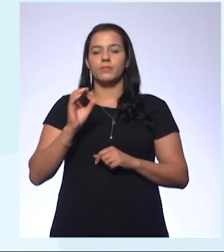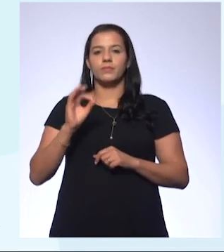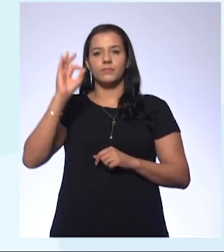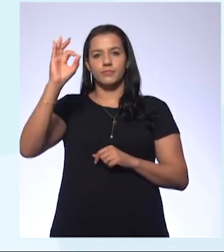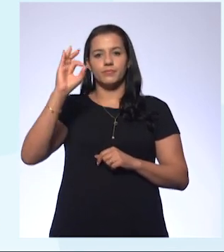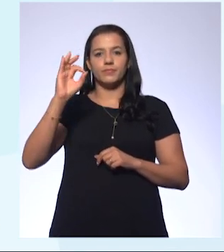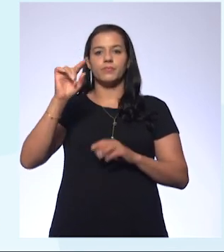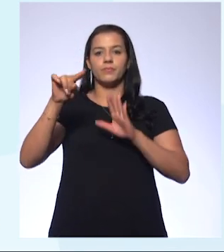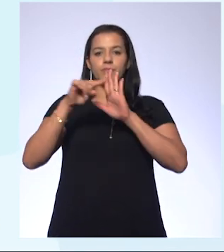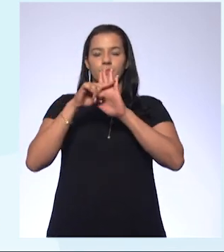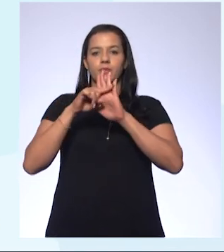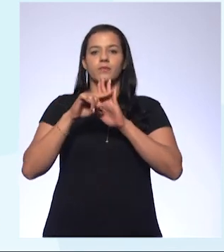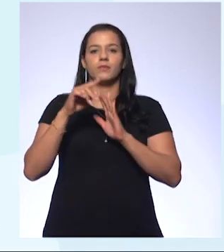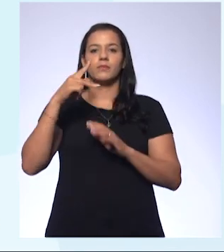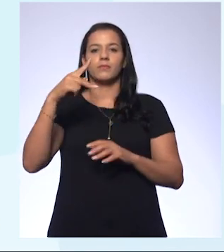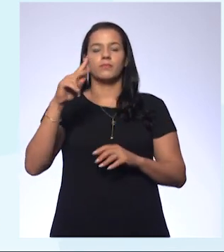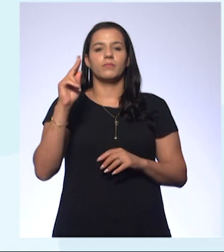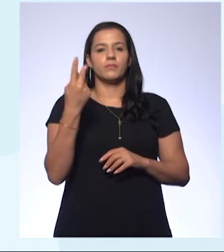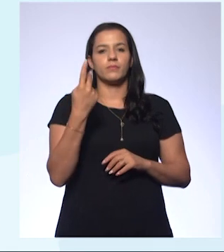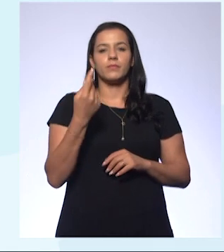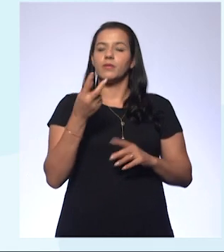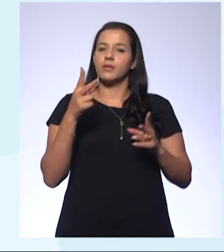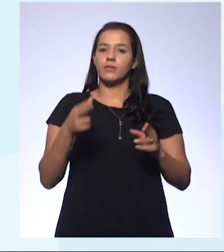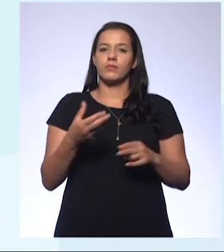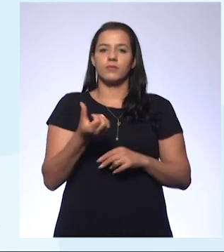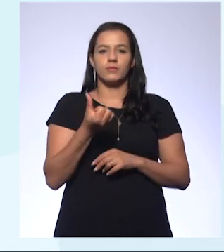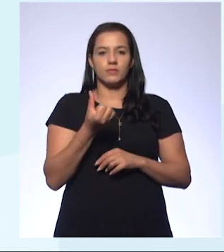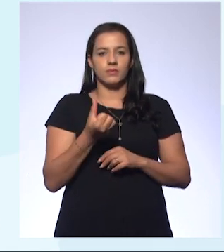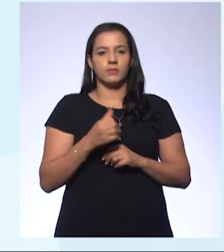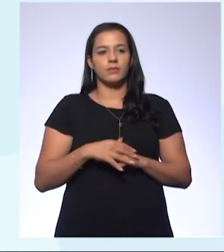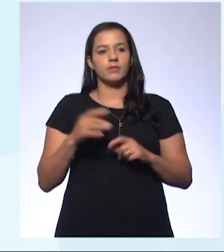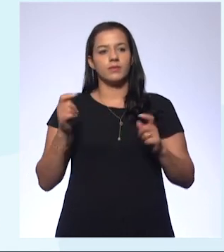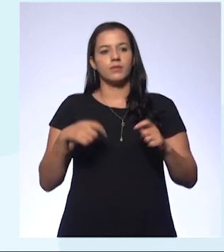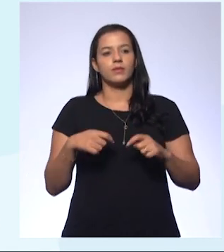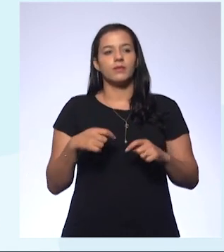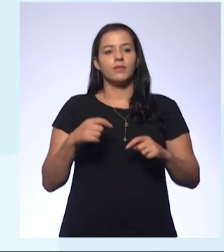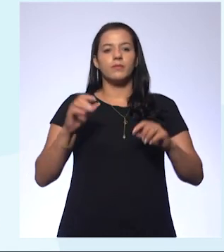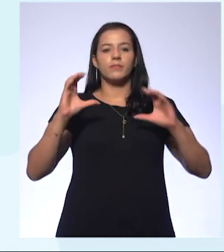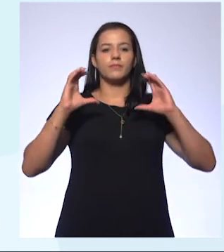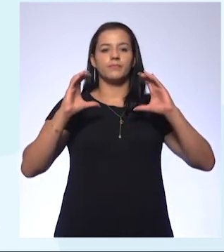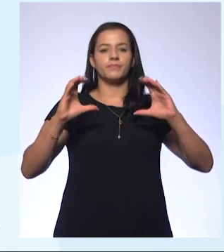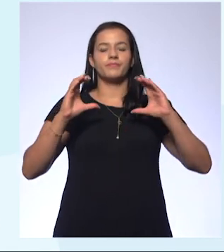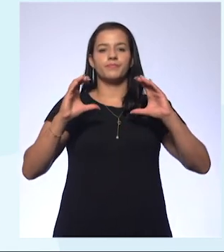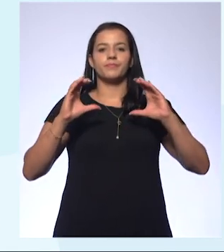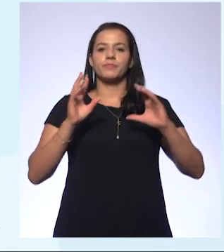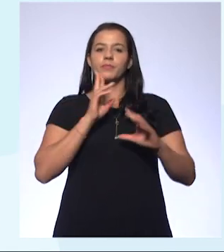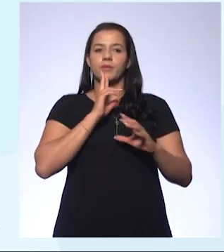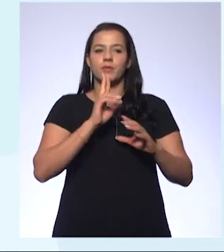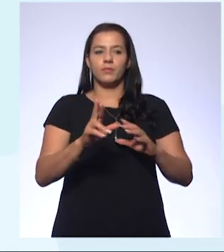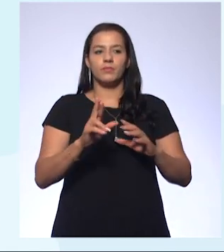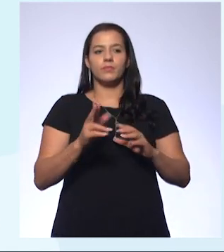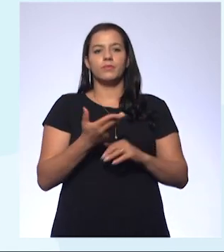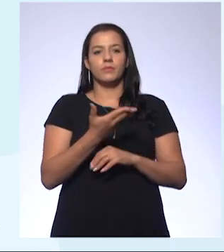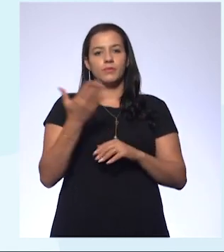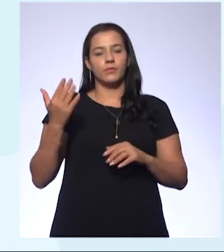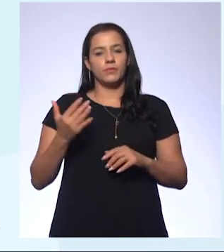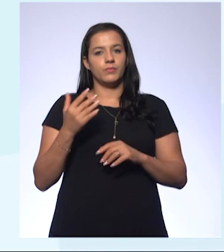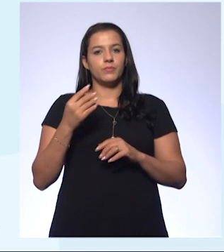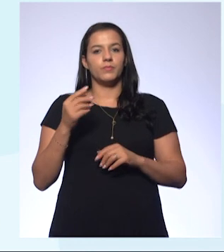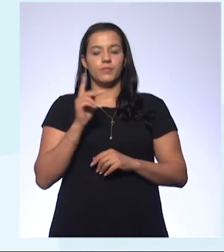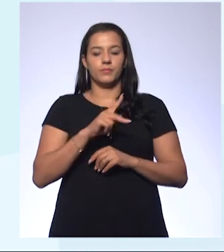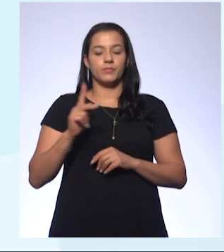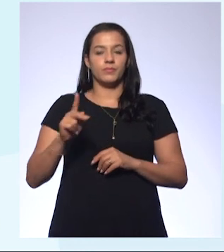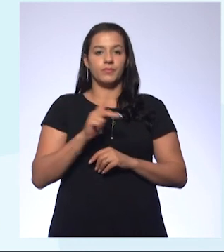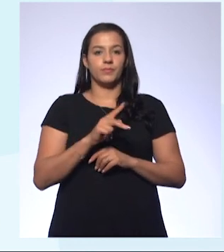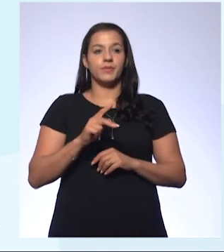pH, que é igual a 6. Então, acho que até a gente pode fazer um parênteses aqui e responder o questionamento do professor. Se